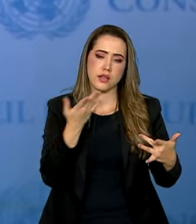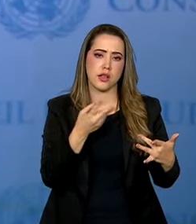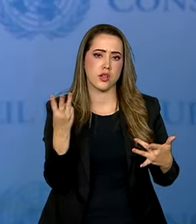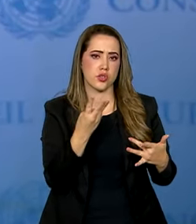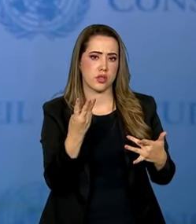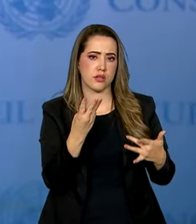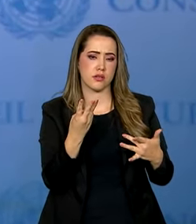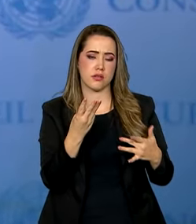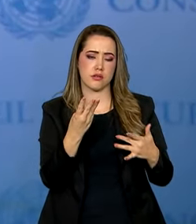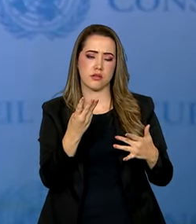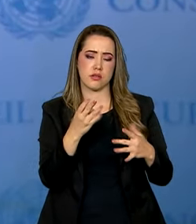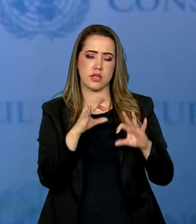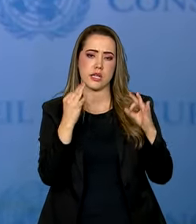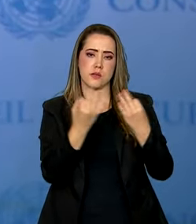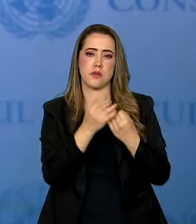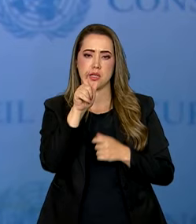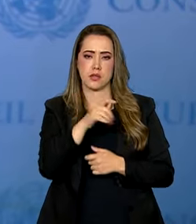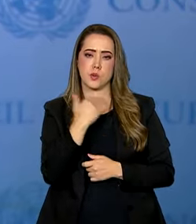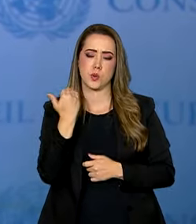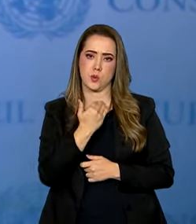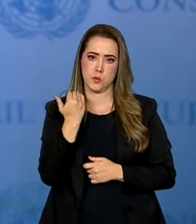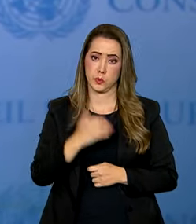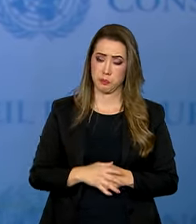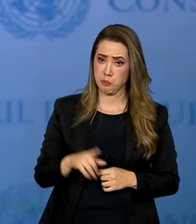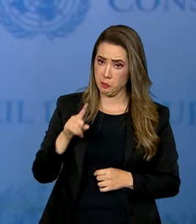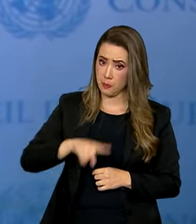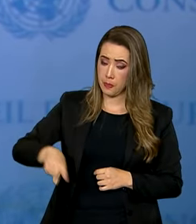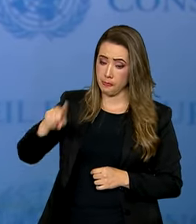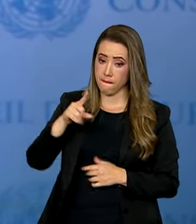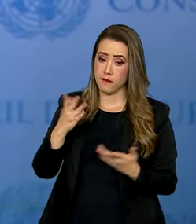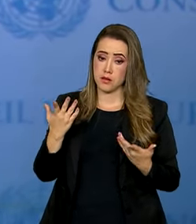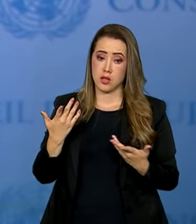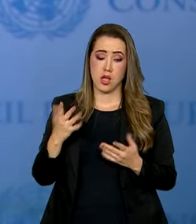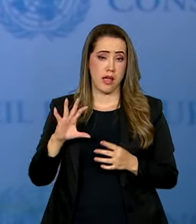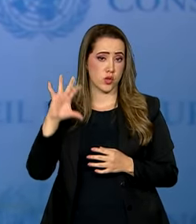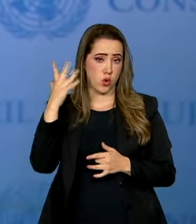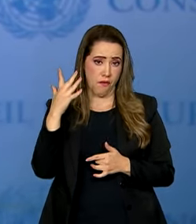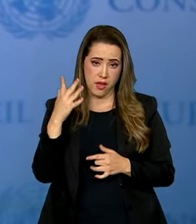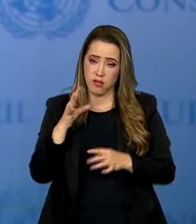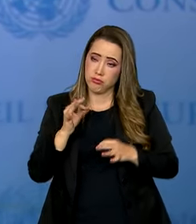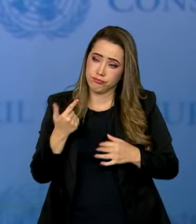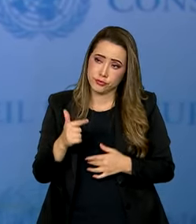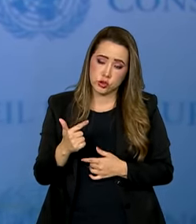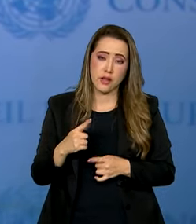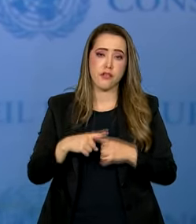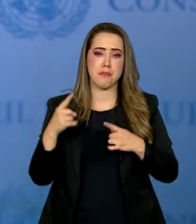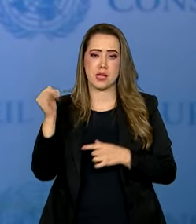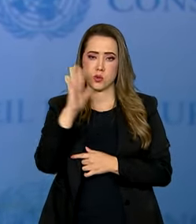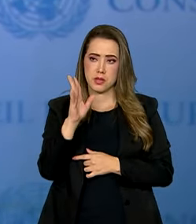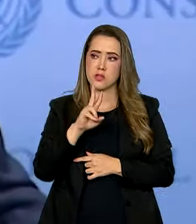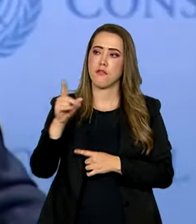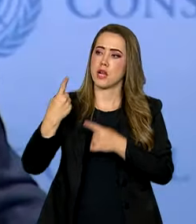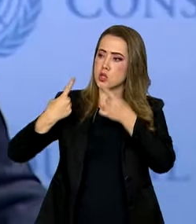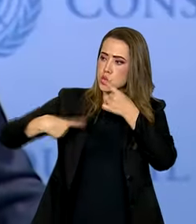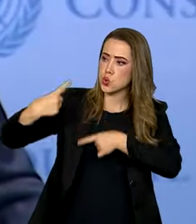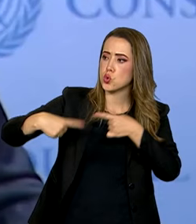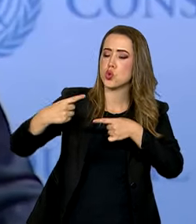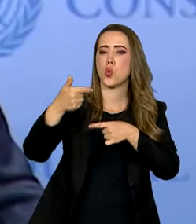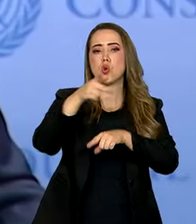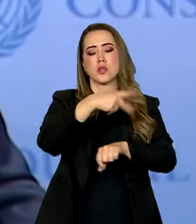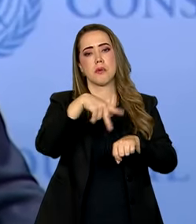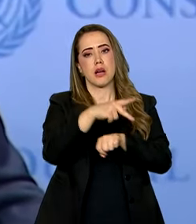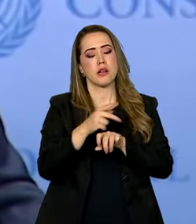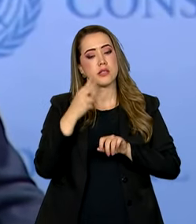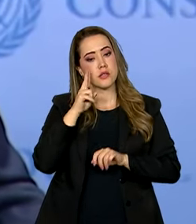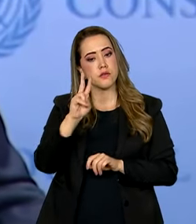não teve uma resolução, mas o ministro disse que o Brasil vai continuar trabalhando com todas as delegações, visando